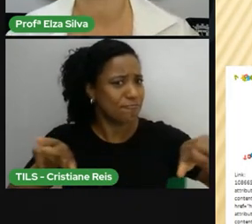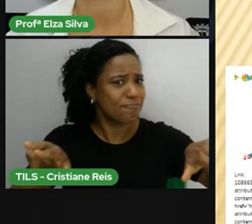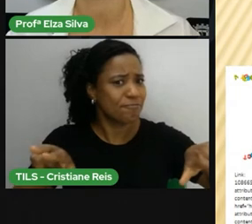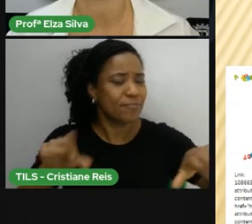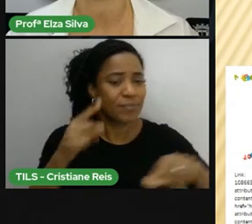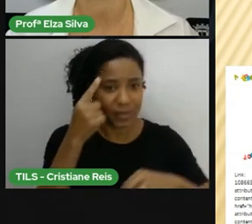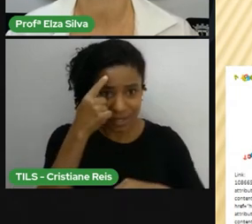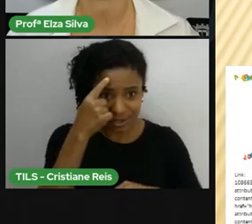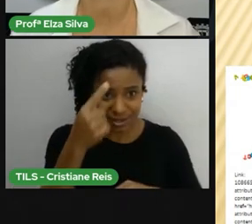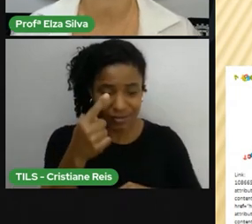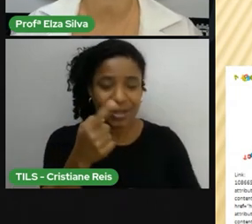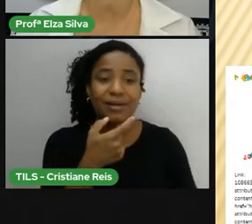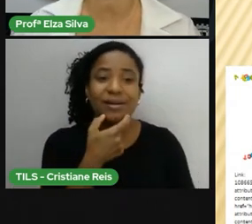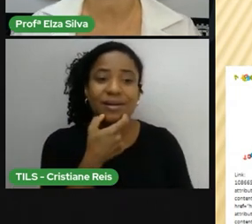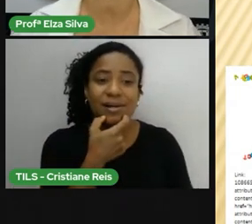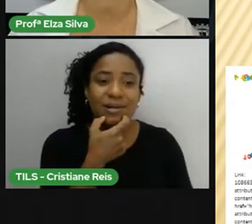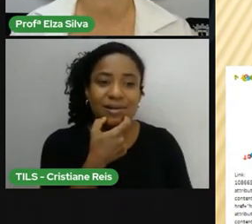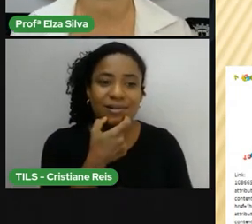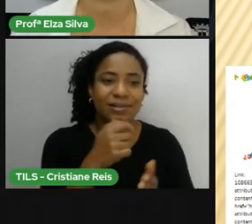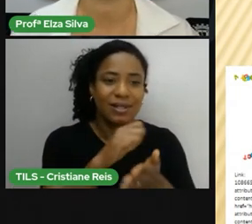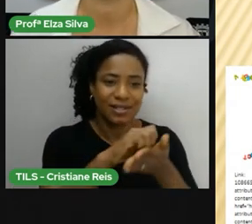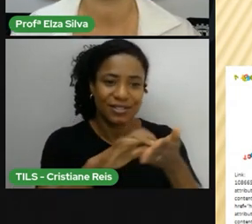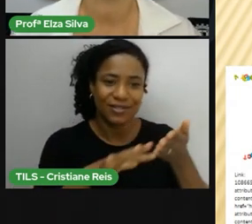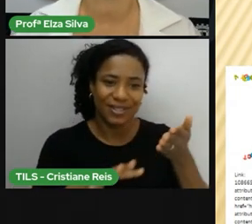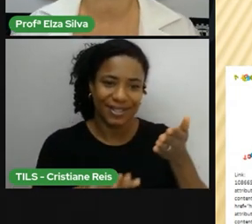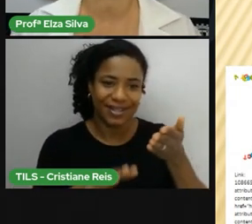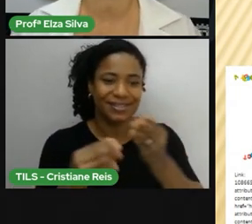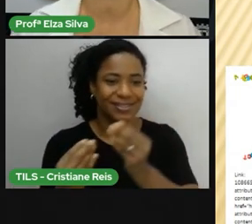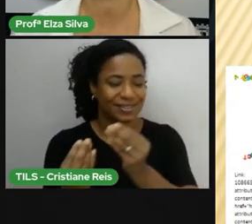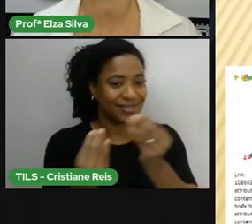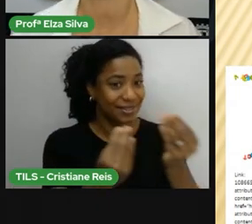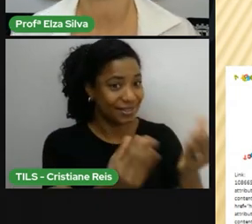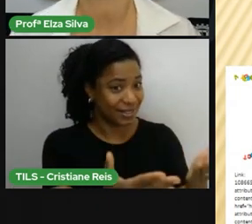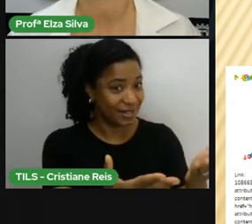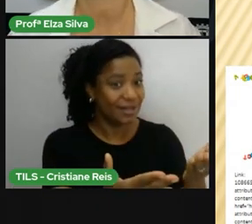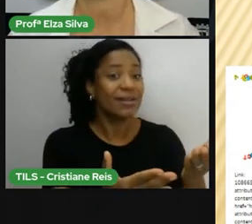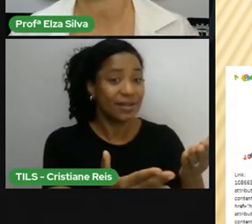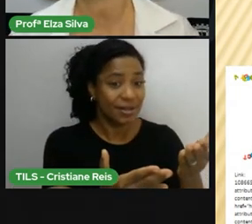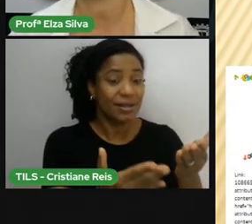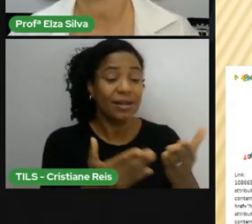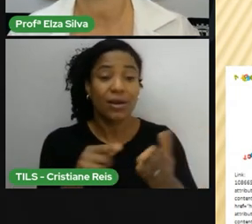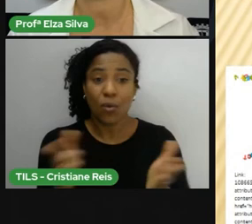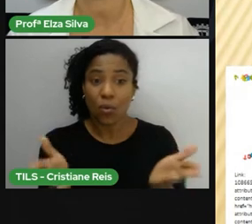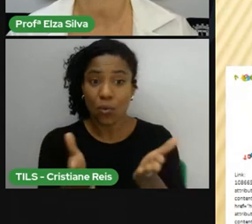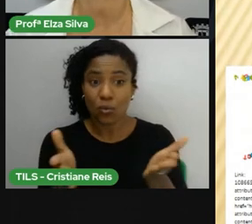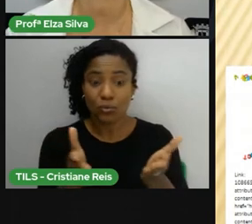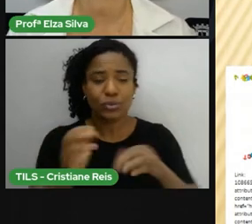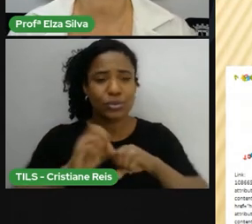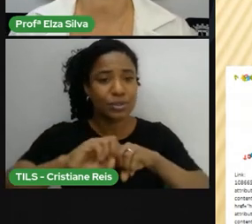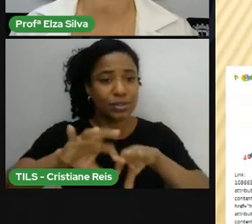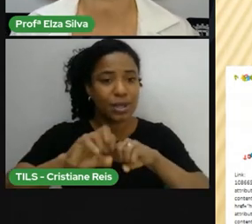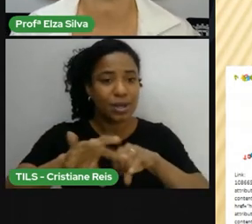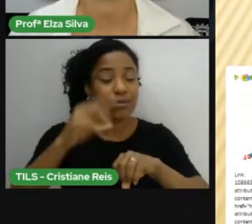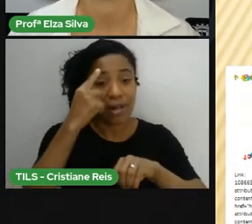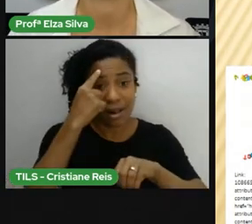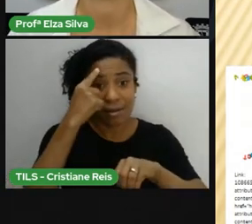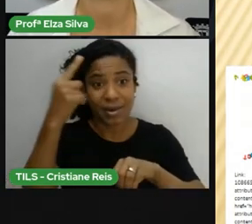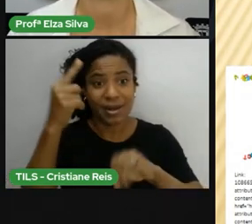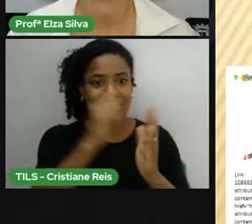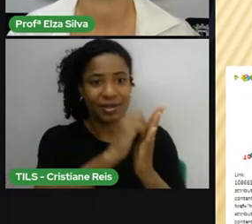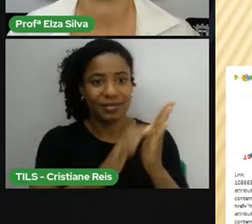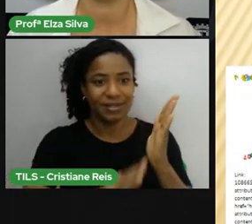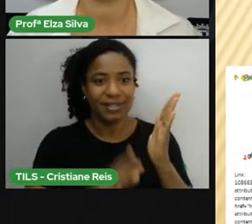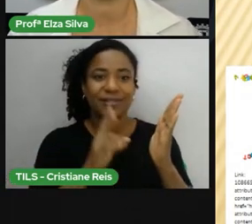campo Da língua inglesa Vocês vão encontrar Esta atividade E esta aula de hoje Vai te ajudar A responder Esta atividade